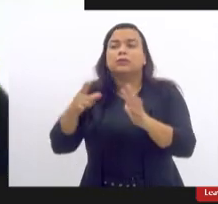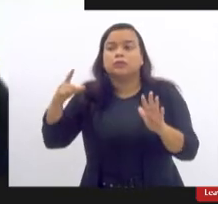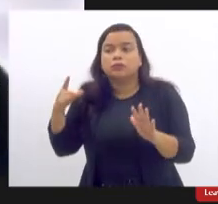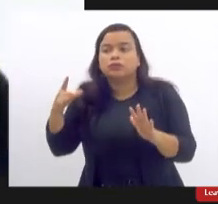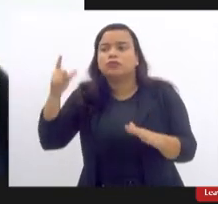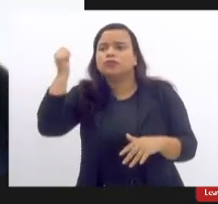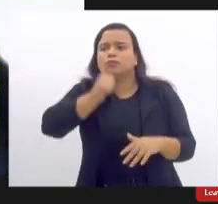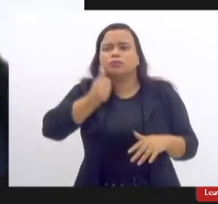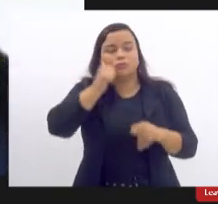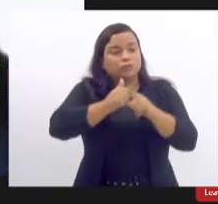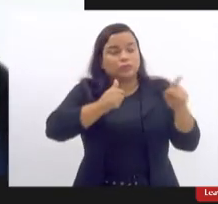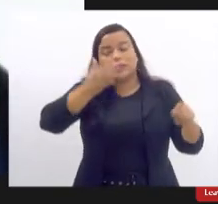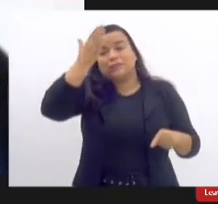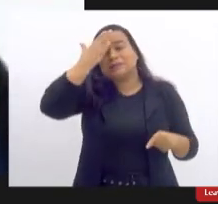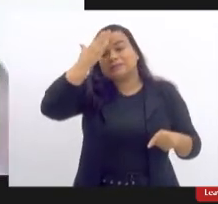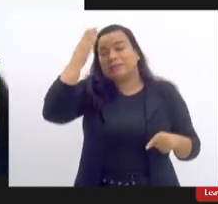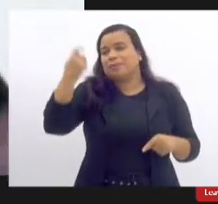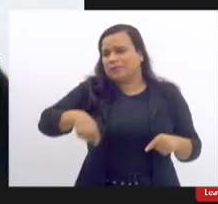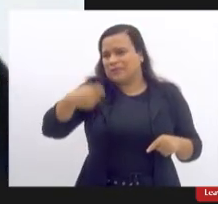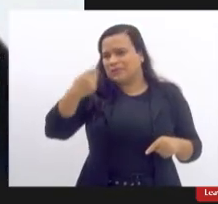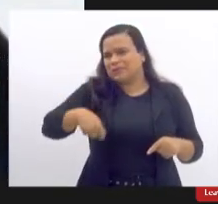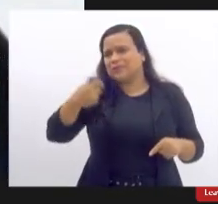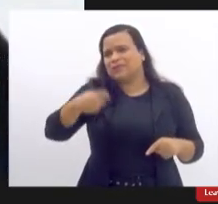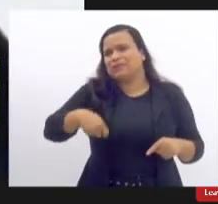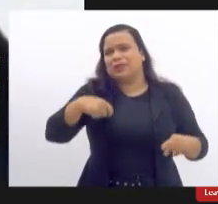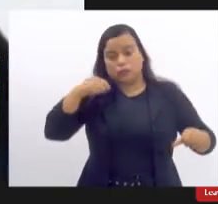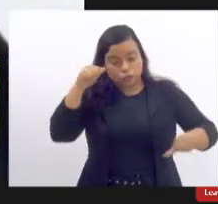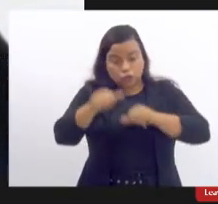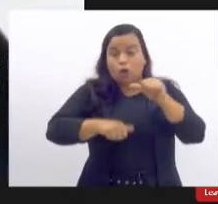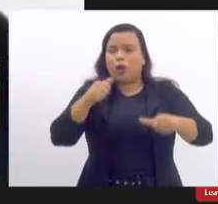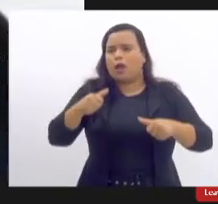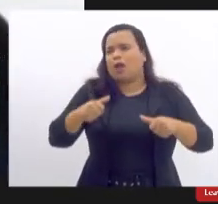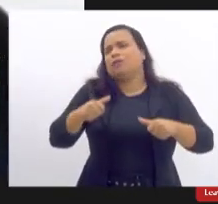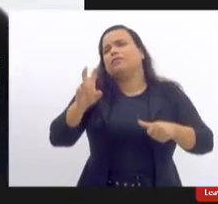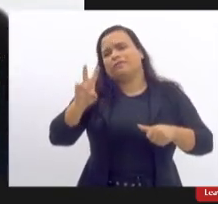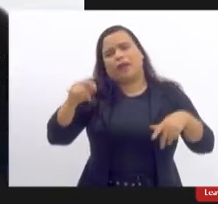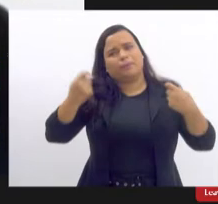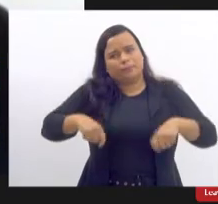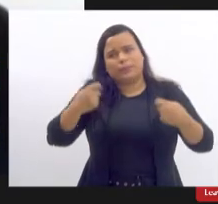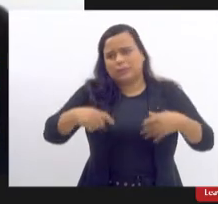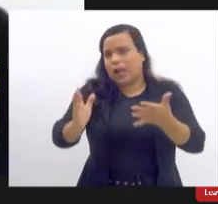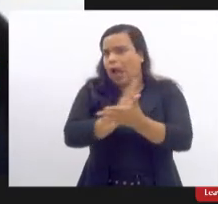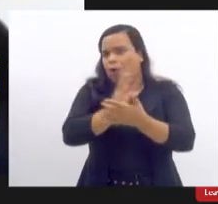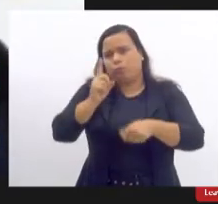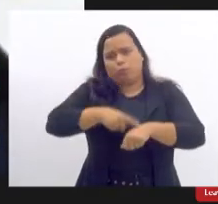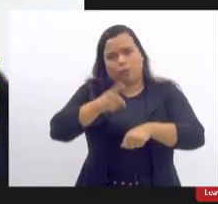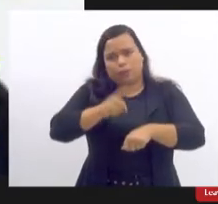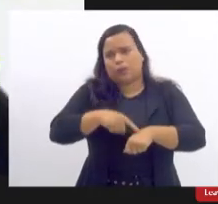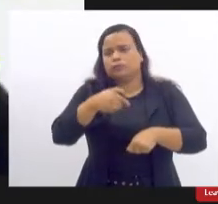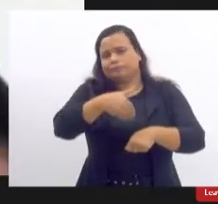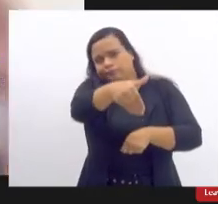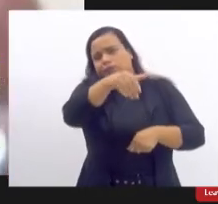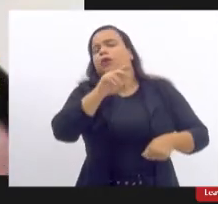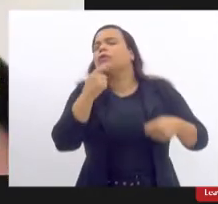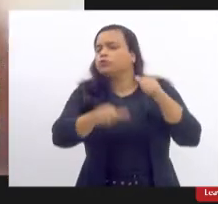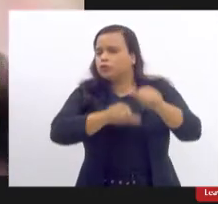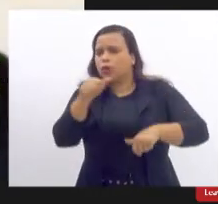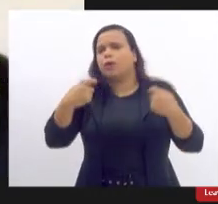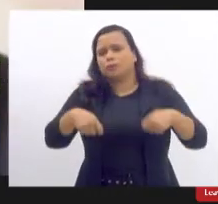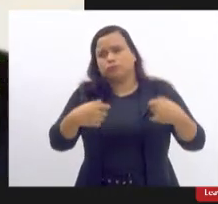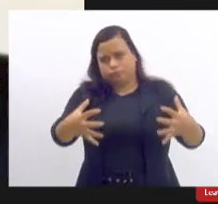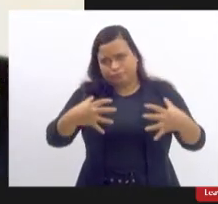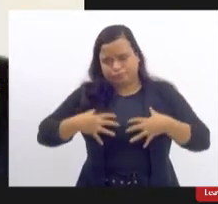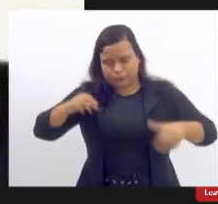mulher sabe que ela vai ter que trocar isso vai acontecer então eu acho que é um caso de